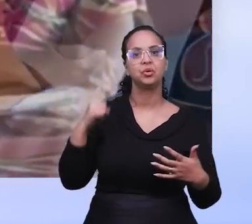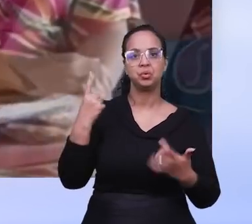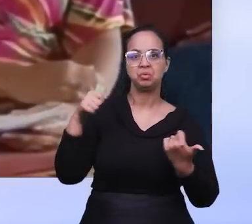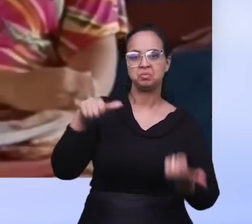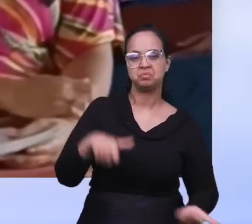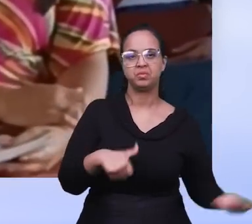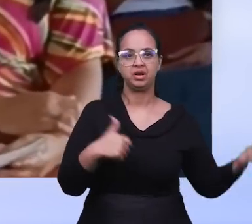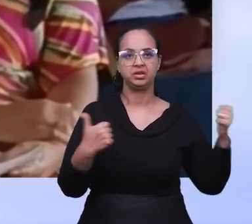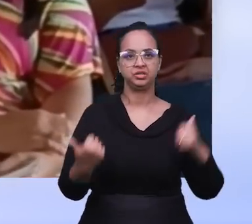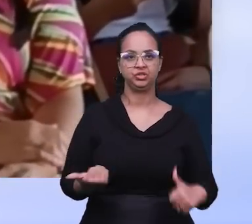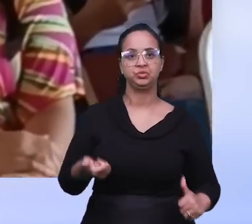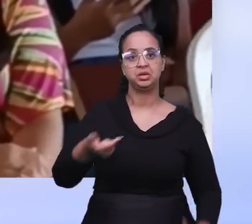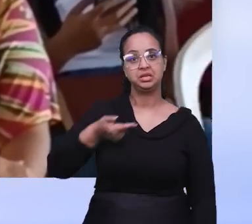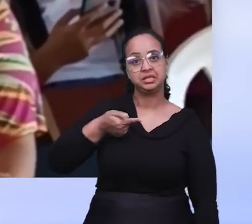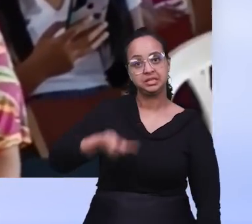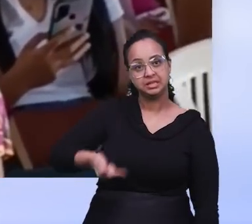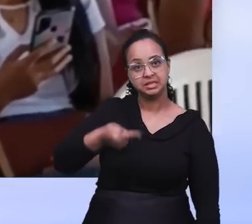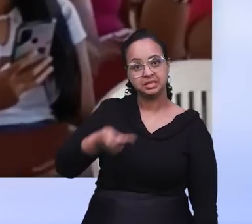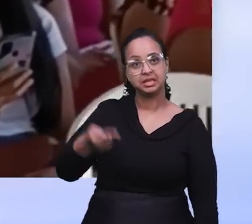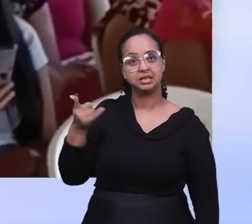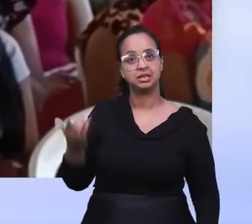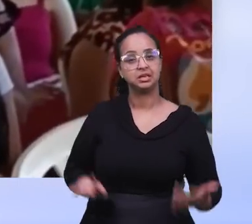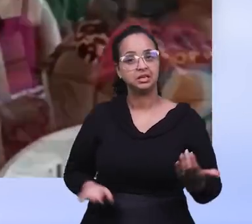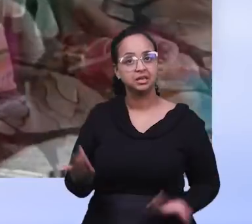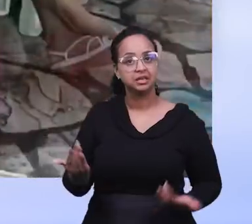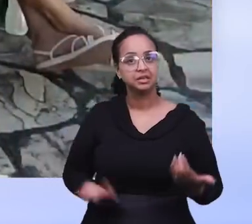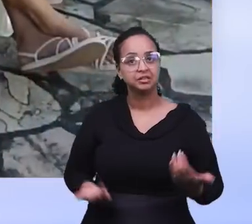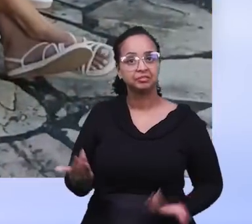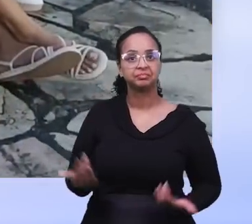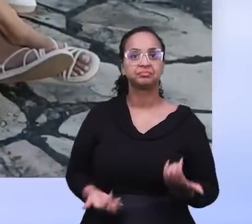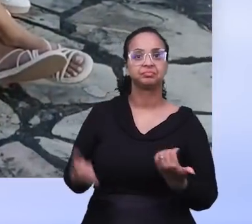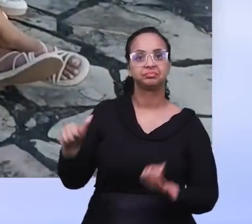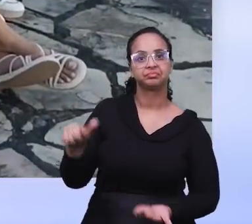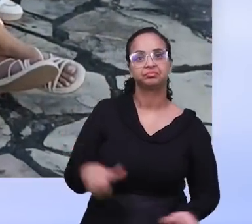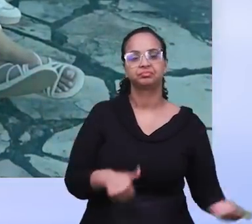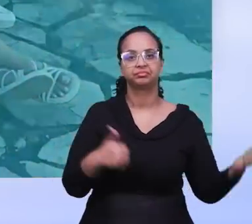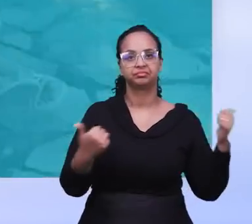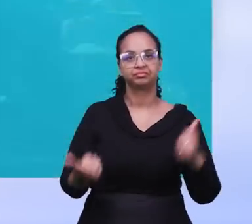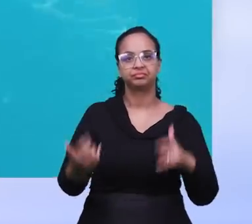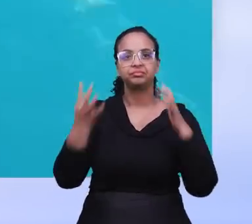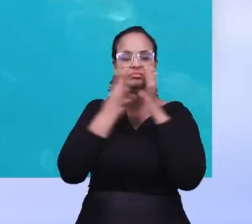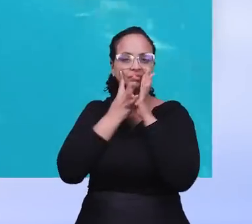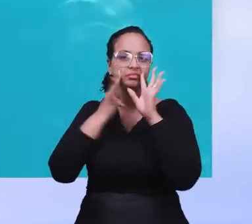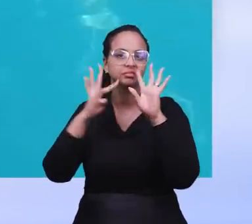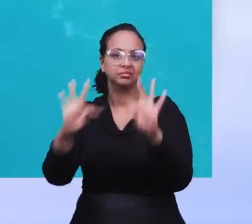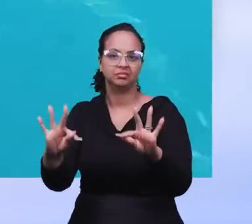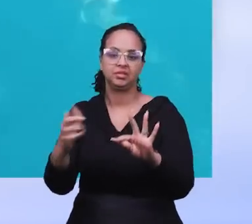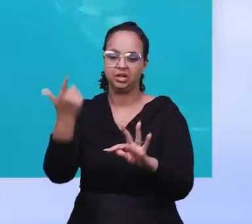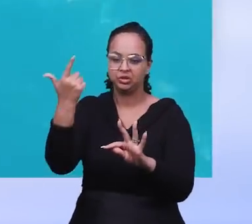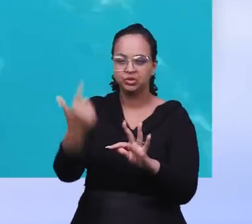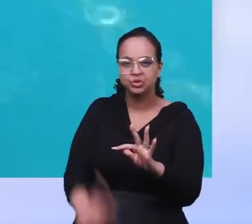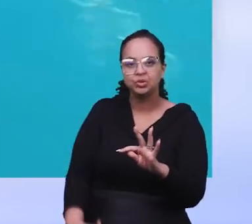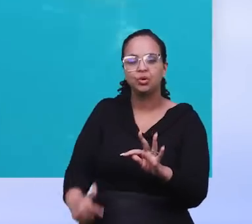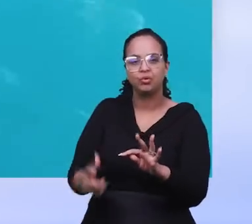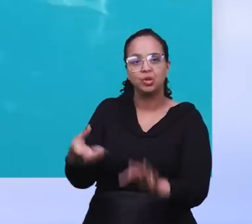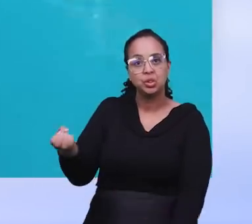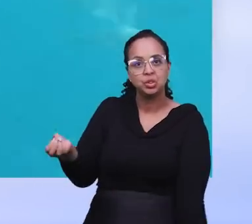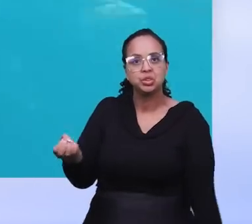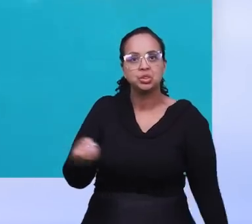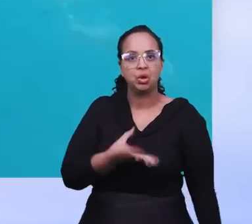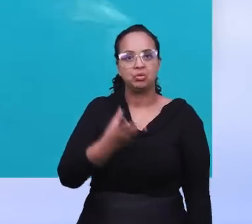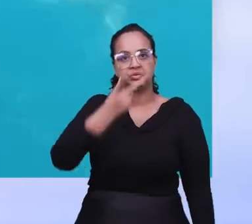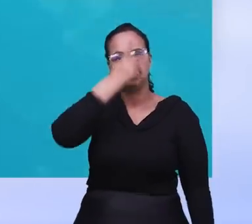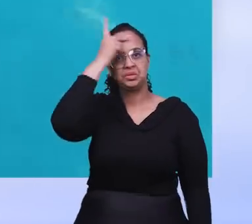foi o batismo. Sete irmãos da ICM Heliópolis desceram às águas, testemunhando que nasceram de novo e agora são